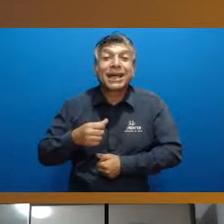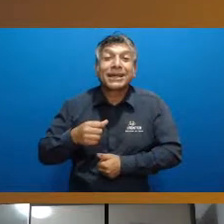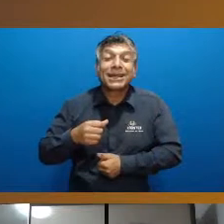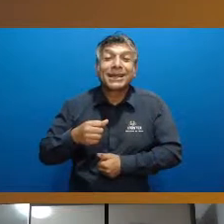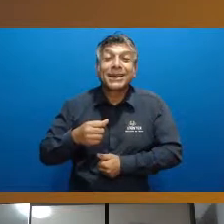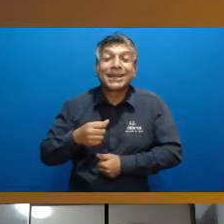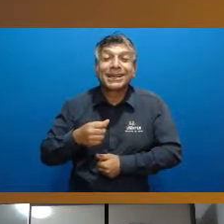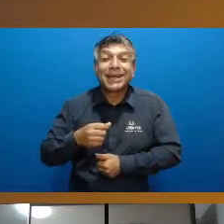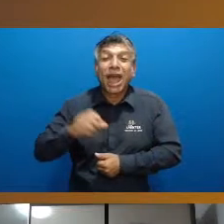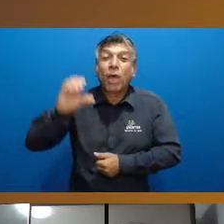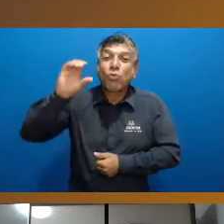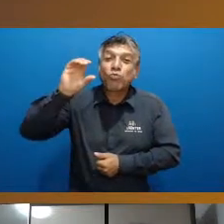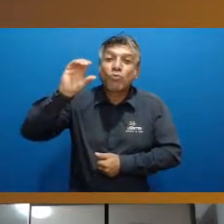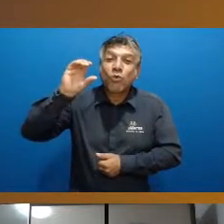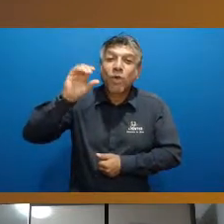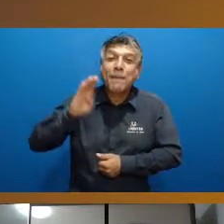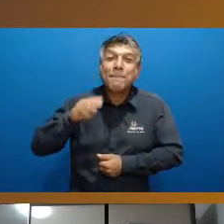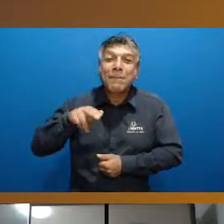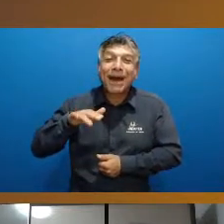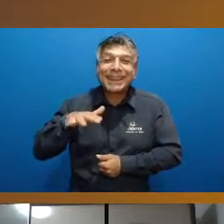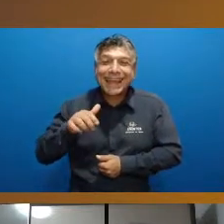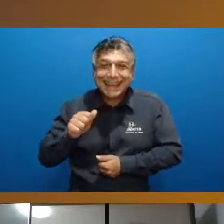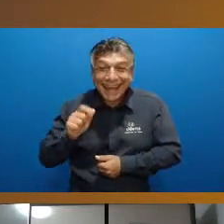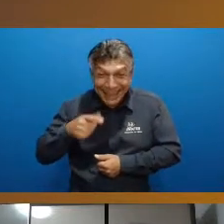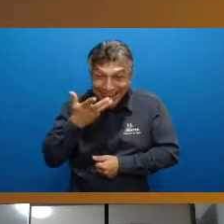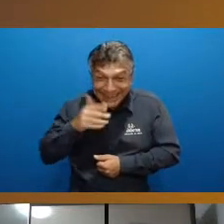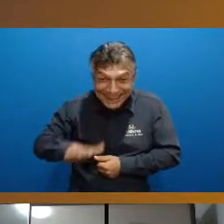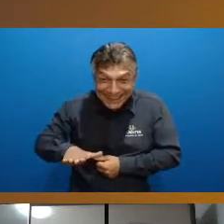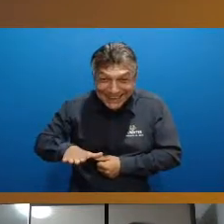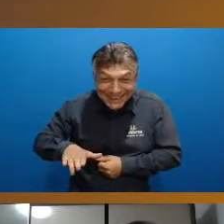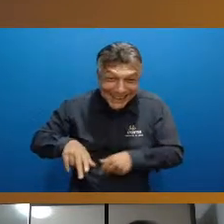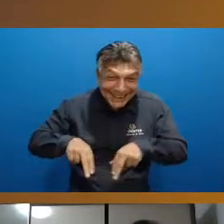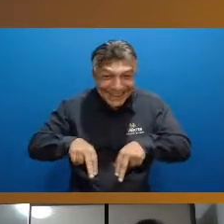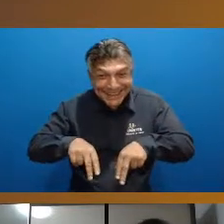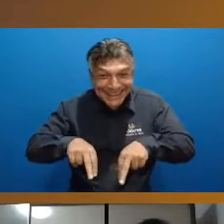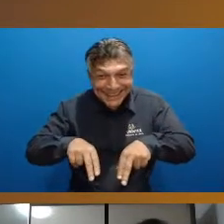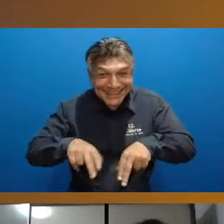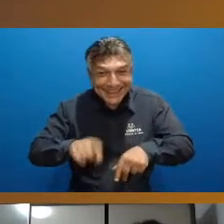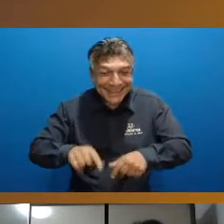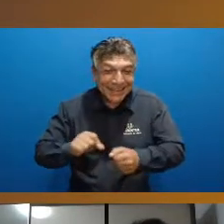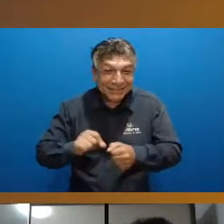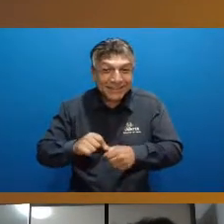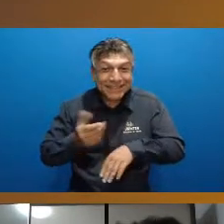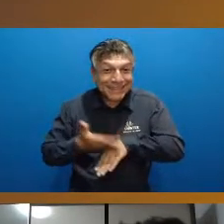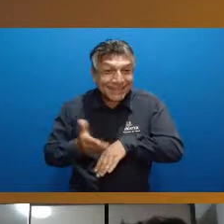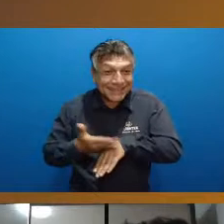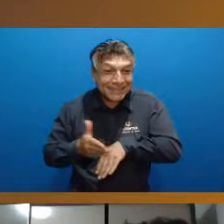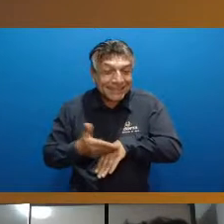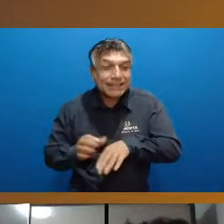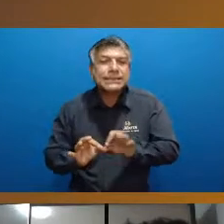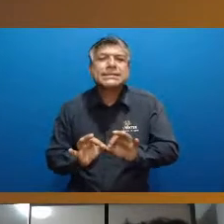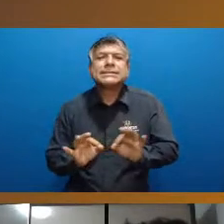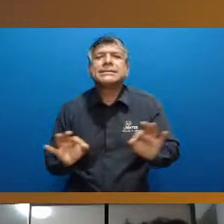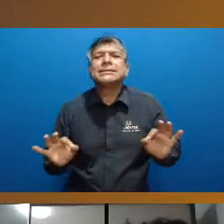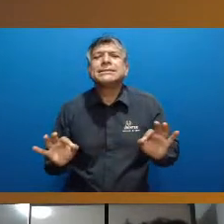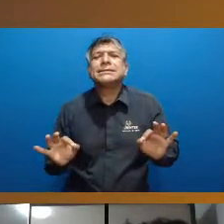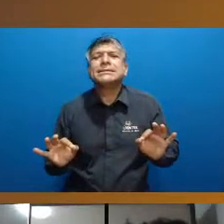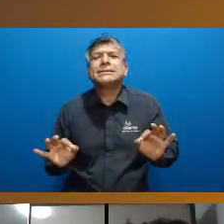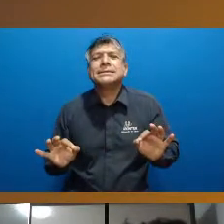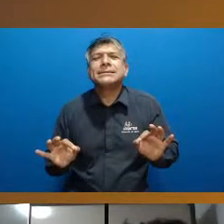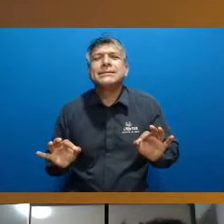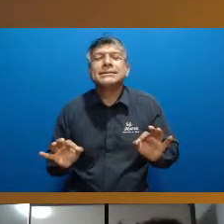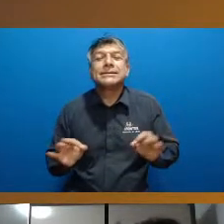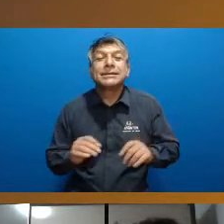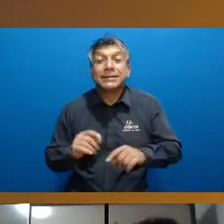isso né tem os pequenininhos eles vão ter aquisição de habilidades motoras mas num ambiente com